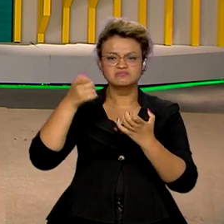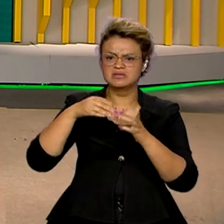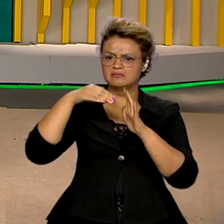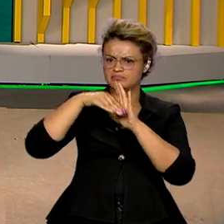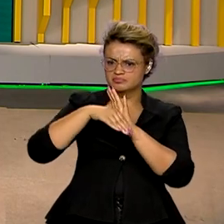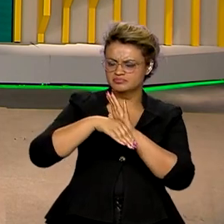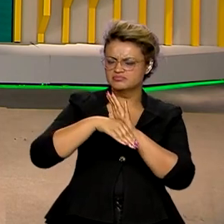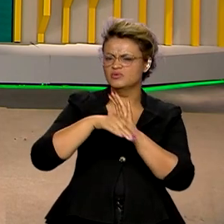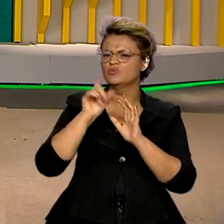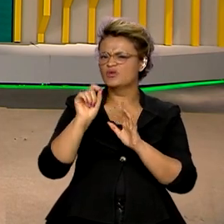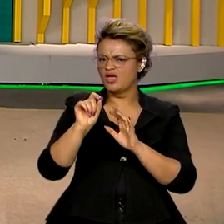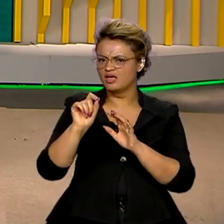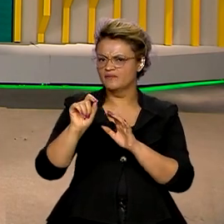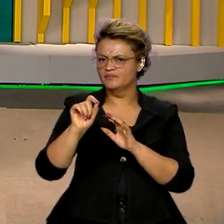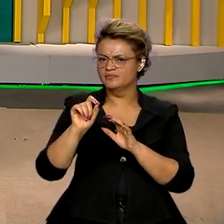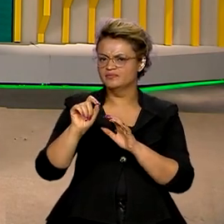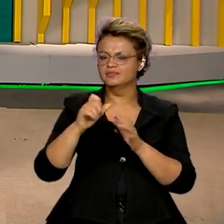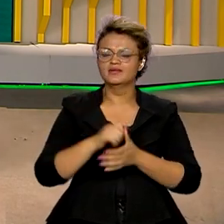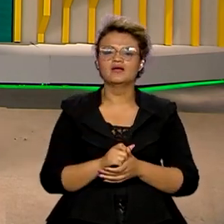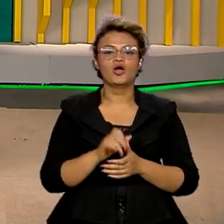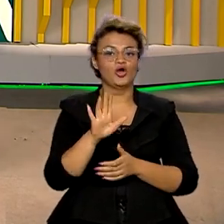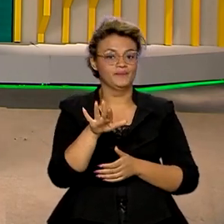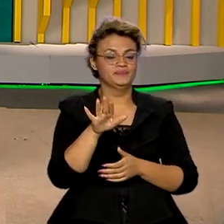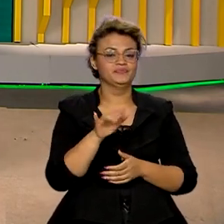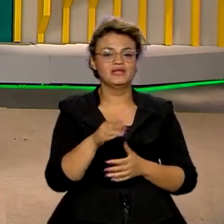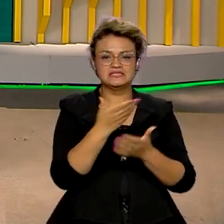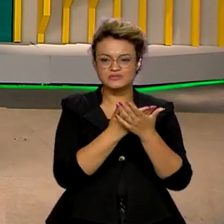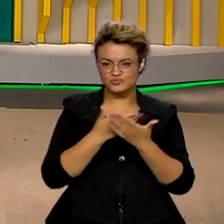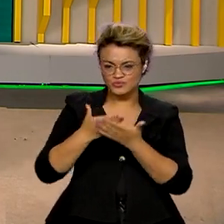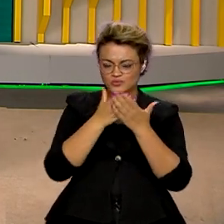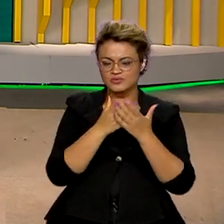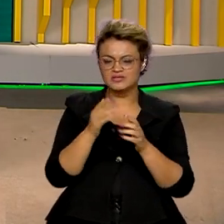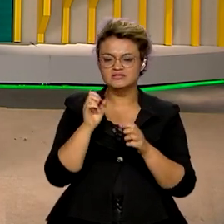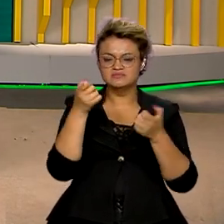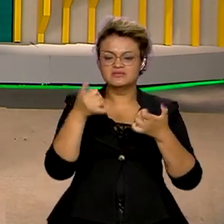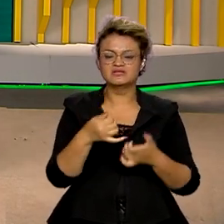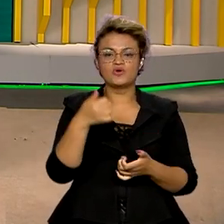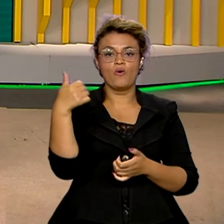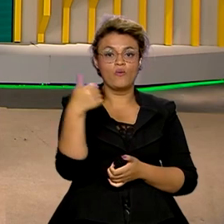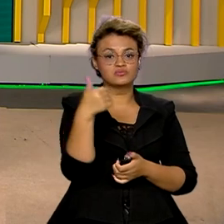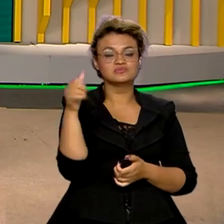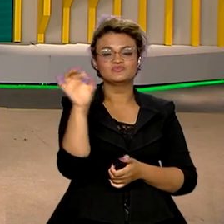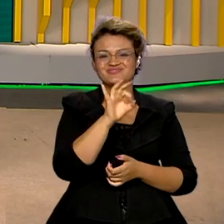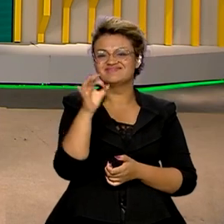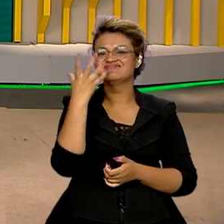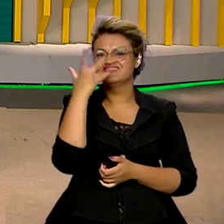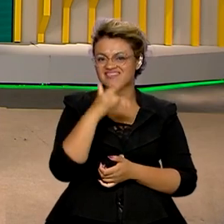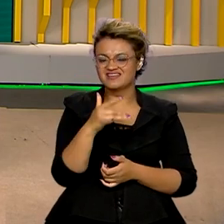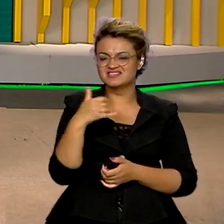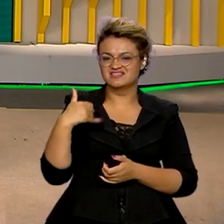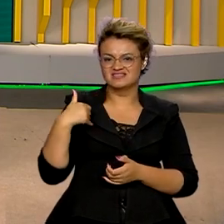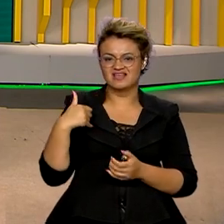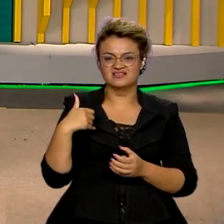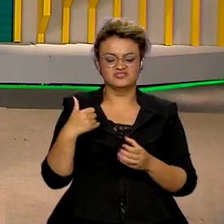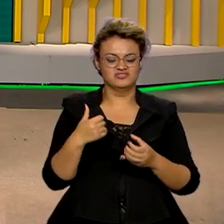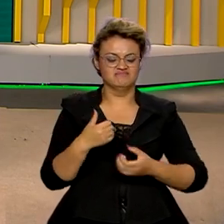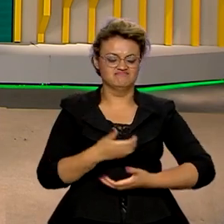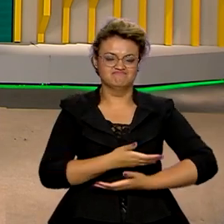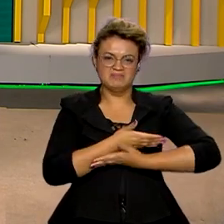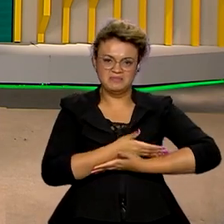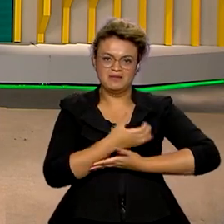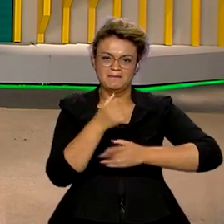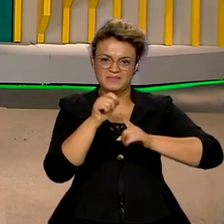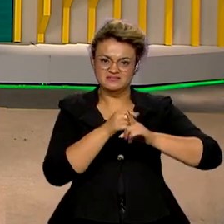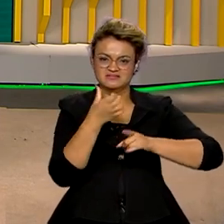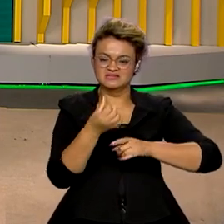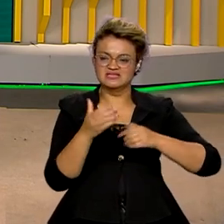perigosa, não é? É, Roberto, isso mesmo. Esse estudo aponta que apenas 11% das crianças entre 6 meses e 5